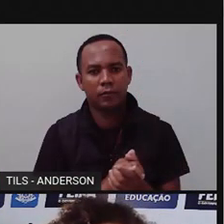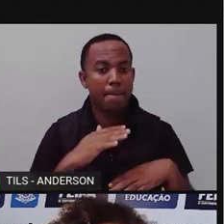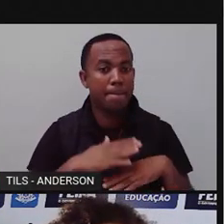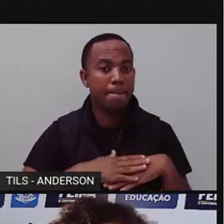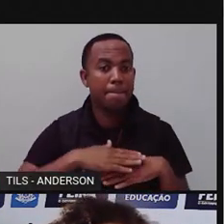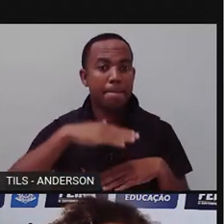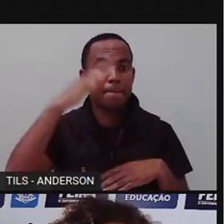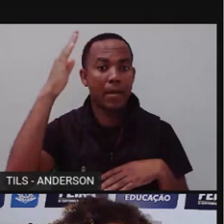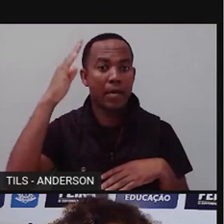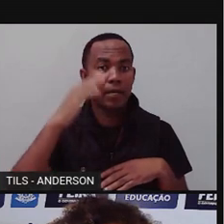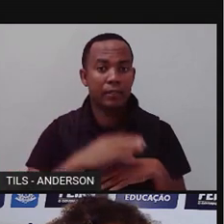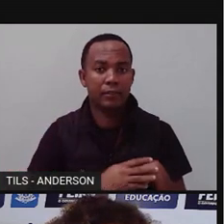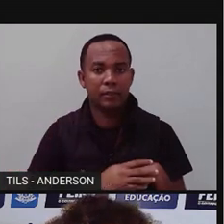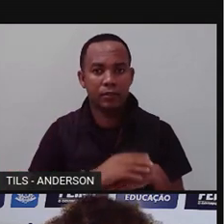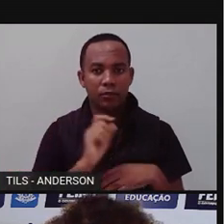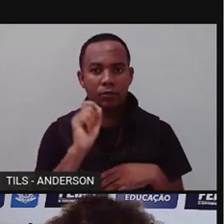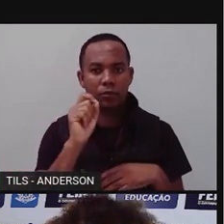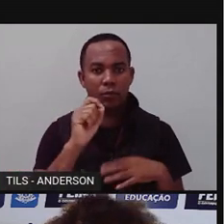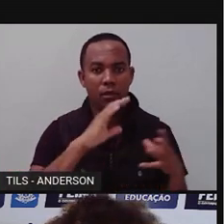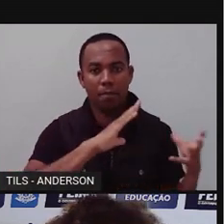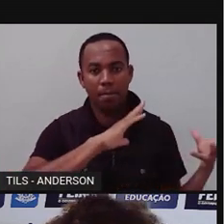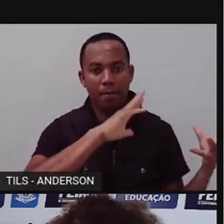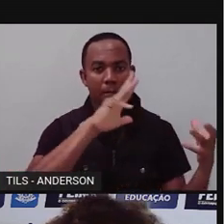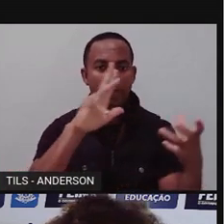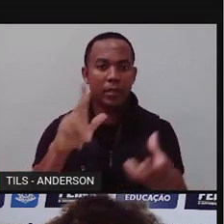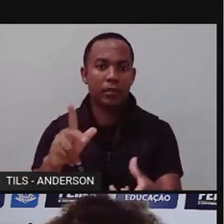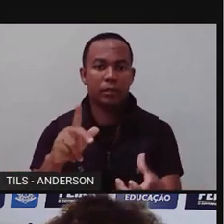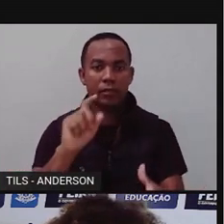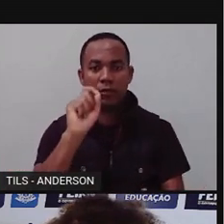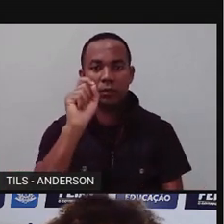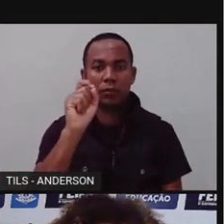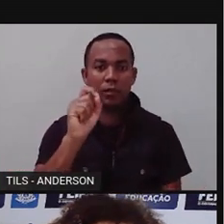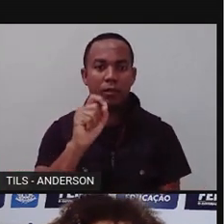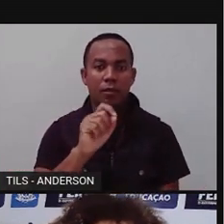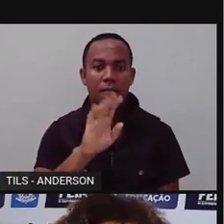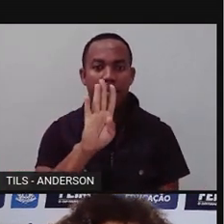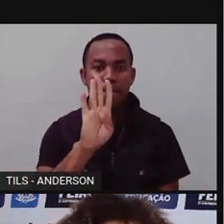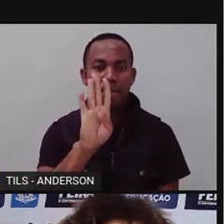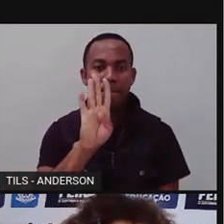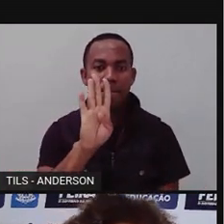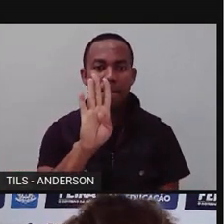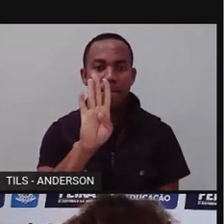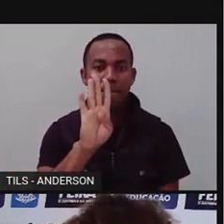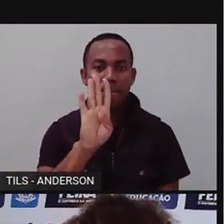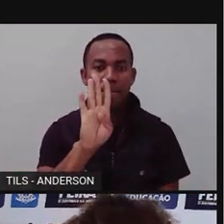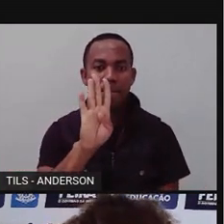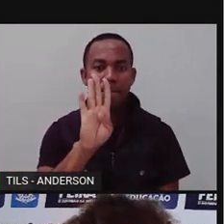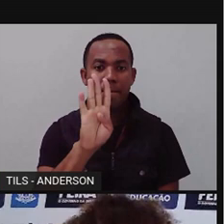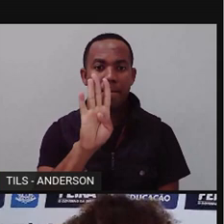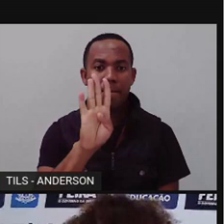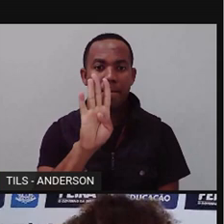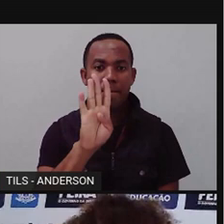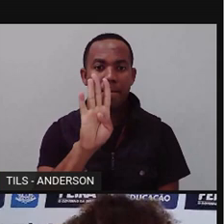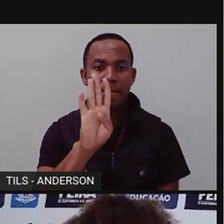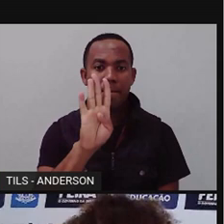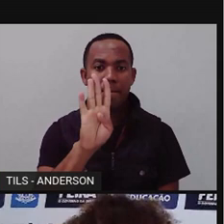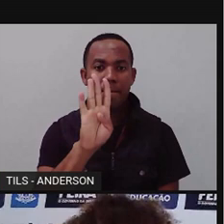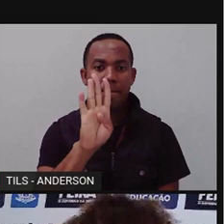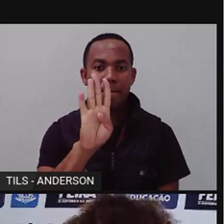ecossistema do nosso planeta é a biosfera. Anderson, você já ouviu esse nome aqui?